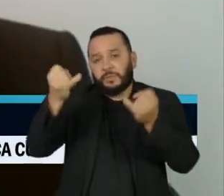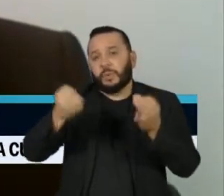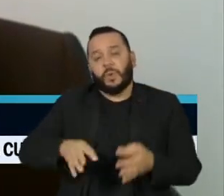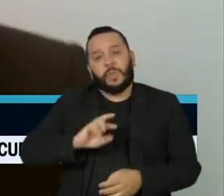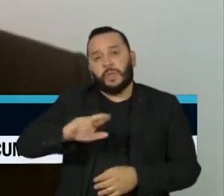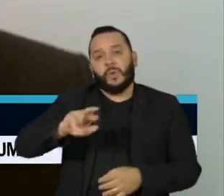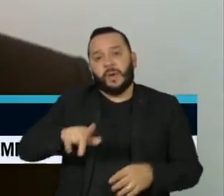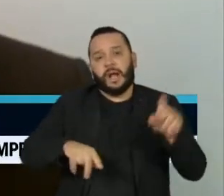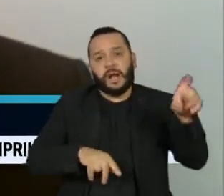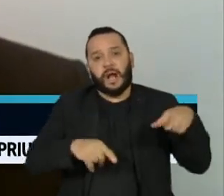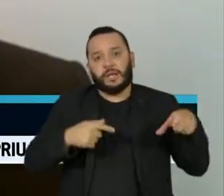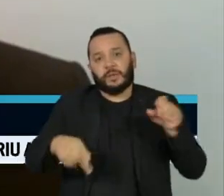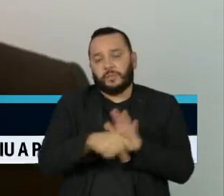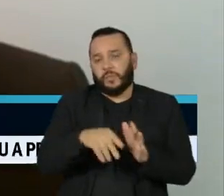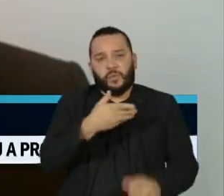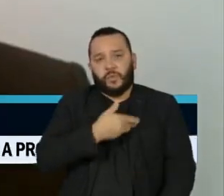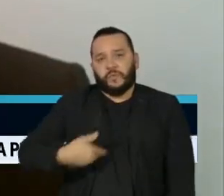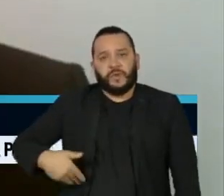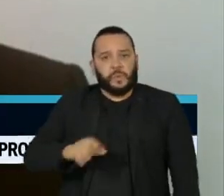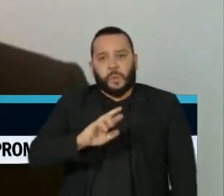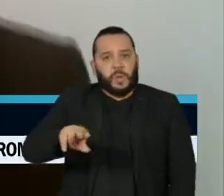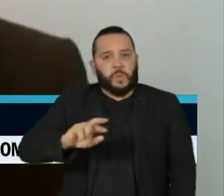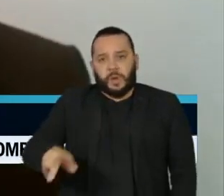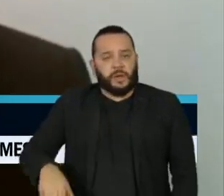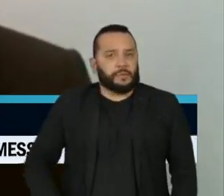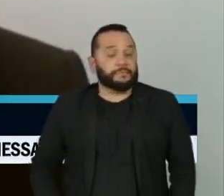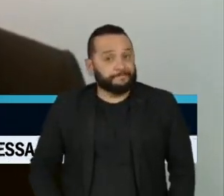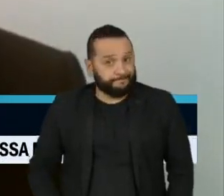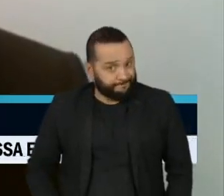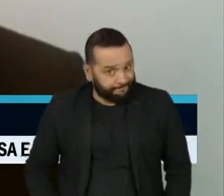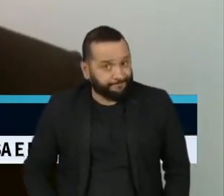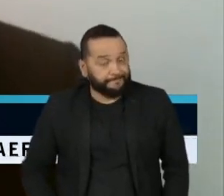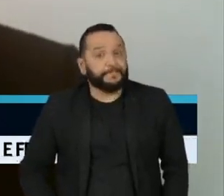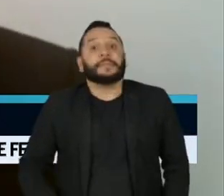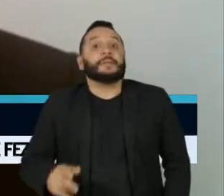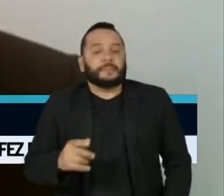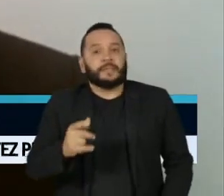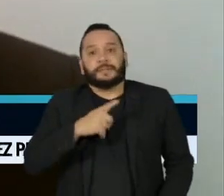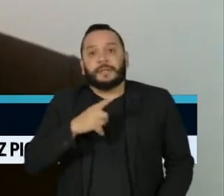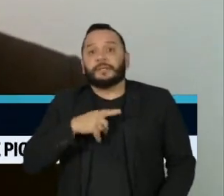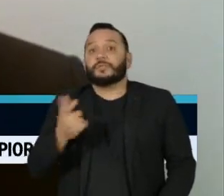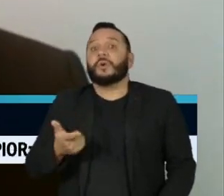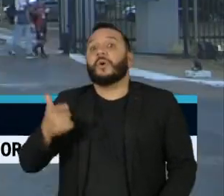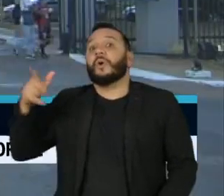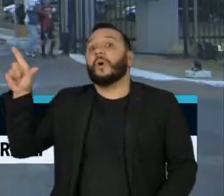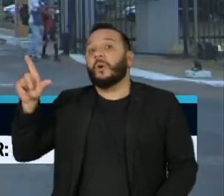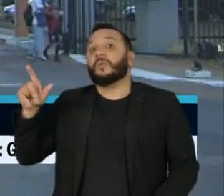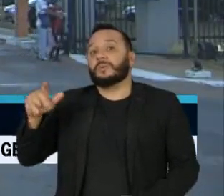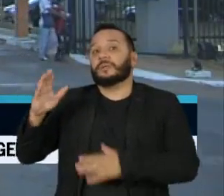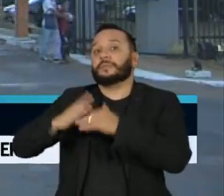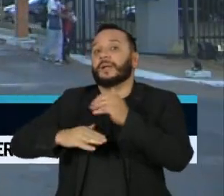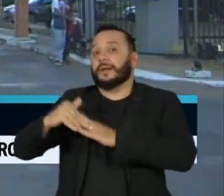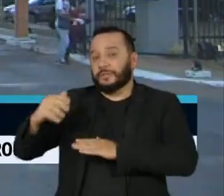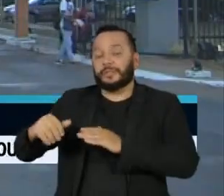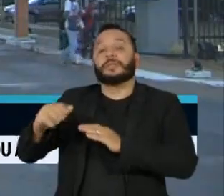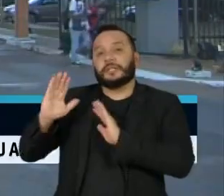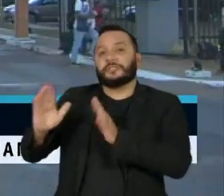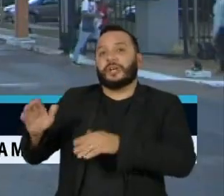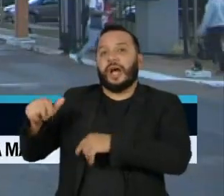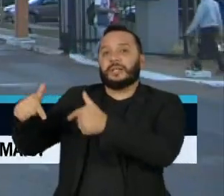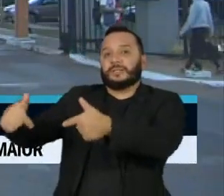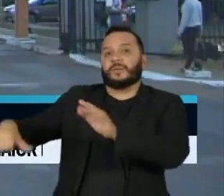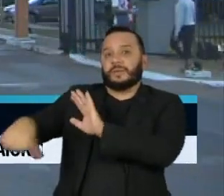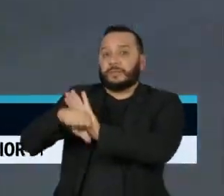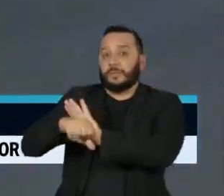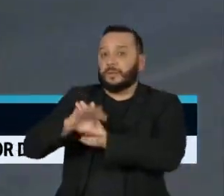recursos não tenham vindo do cartão corporativo, ainda assim eles podem ter vindo de outras práticas criminosas. O que a gente tem é todo um contexto de